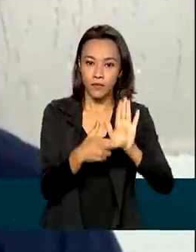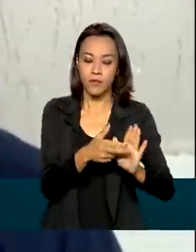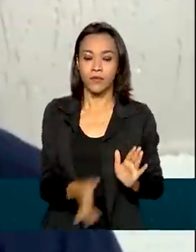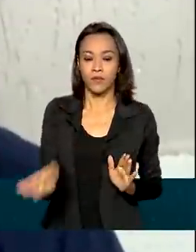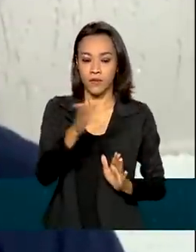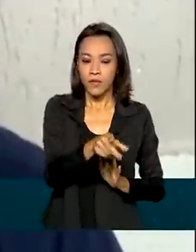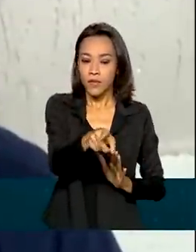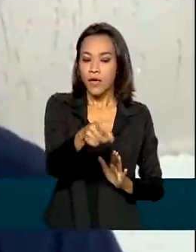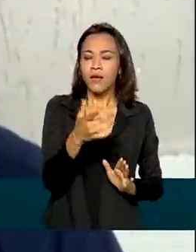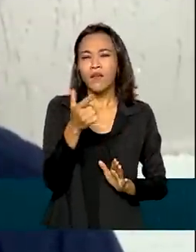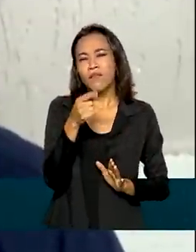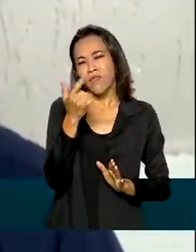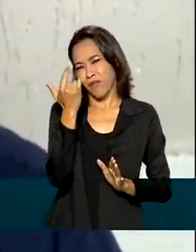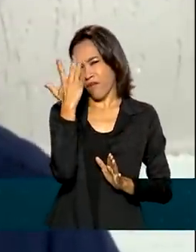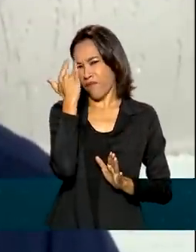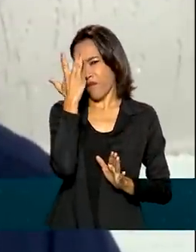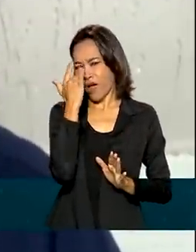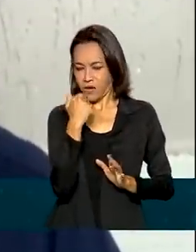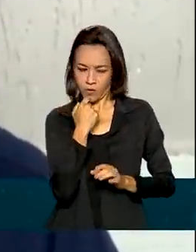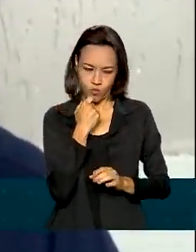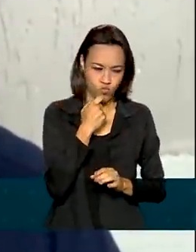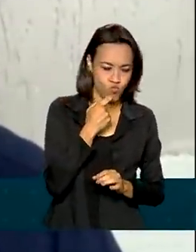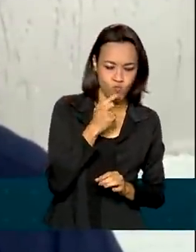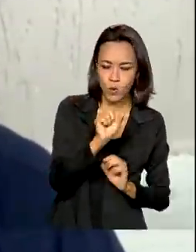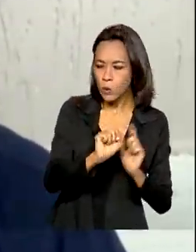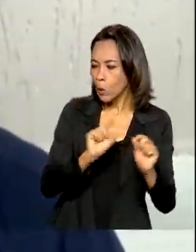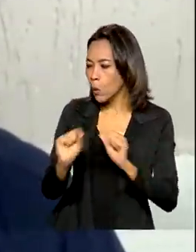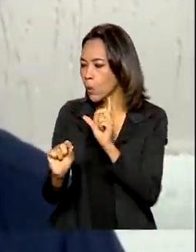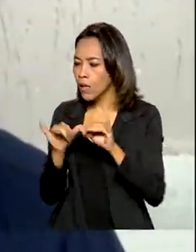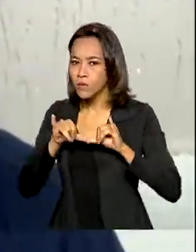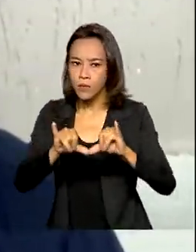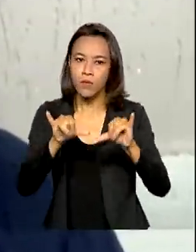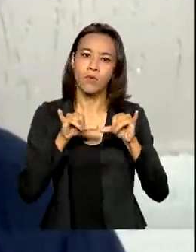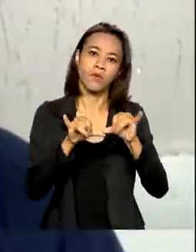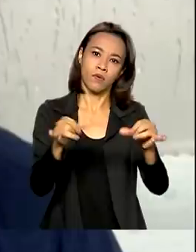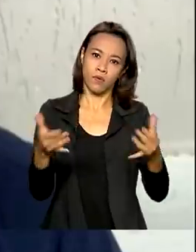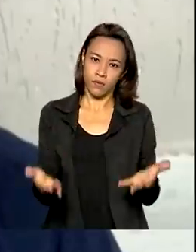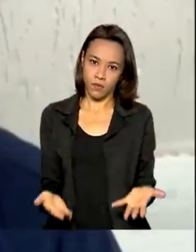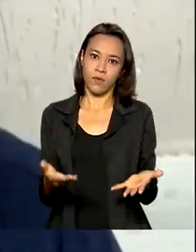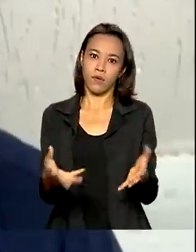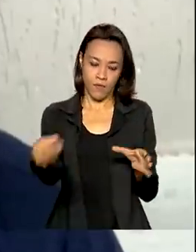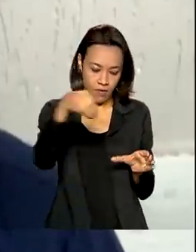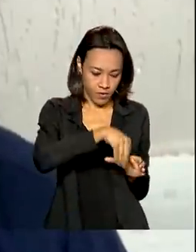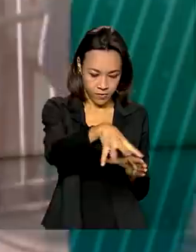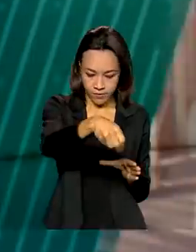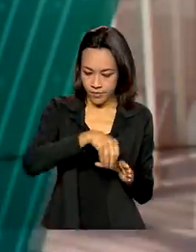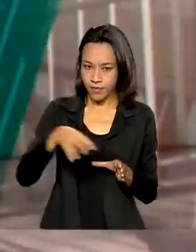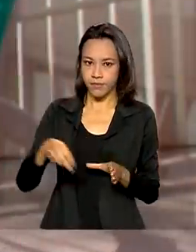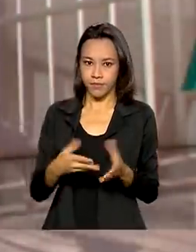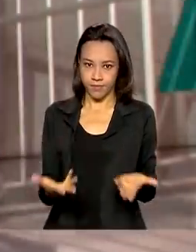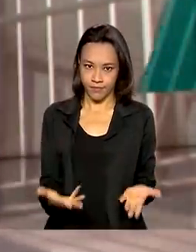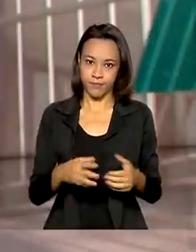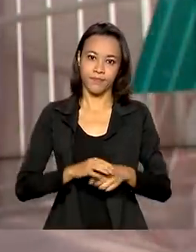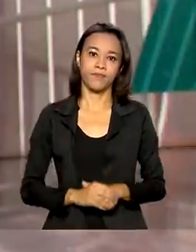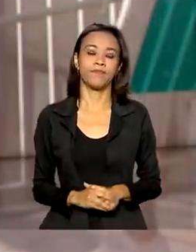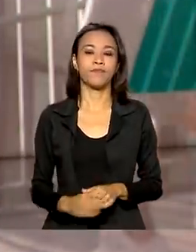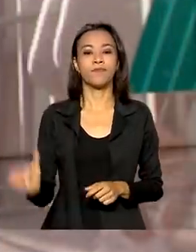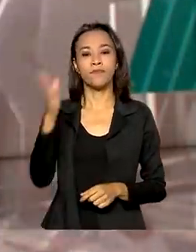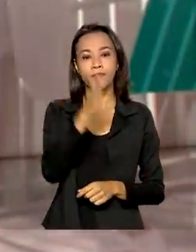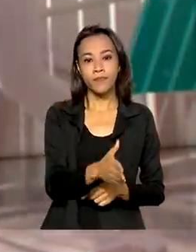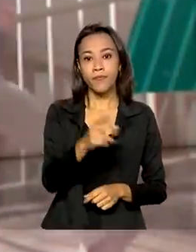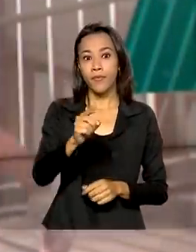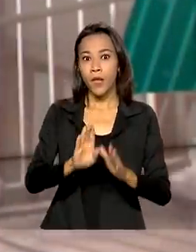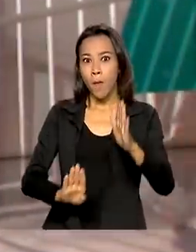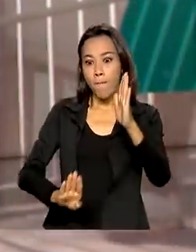processo de seletividade, então ele vai conseguir escolher melhor os alimentos que ele vai colocar na mesa. Recorde